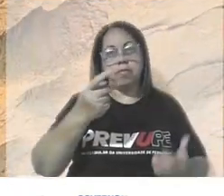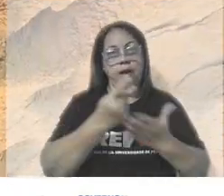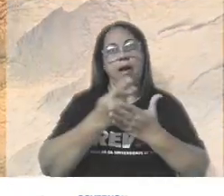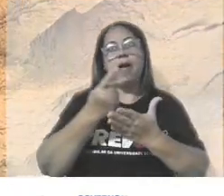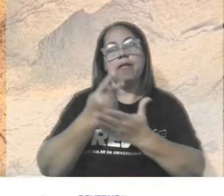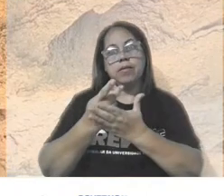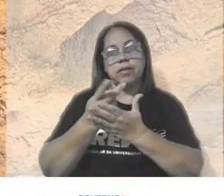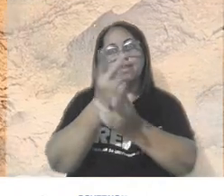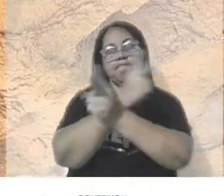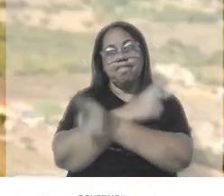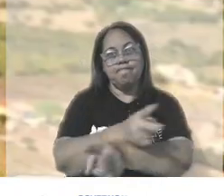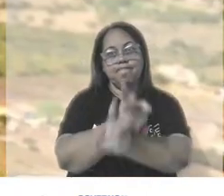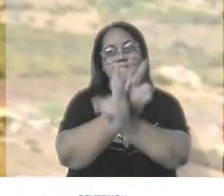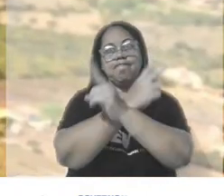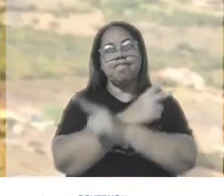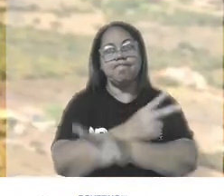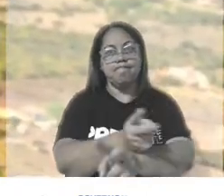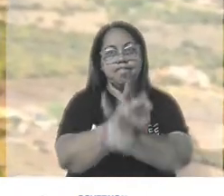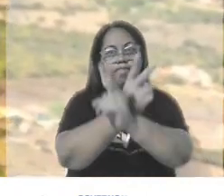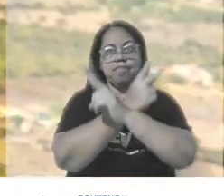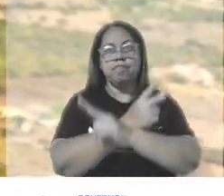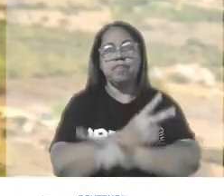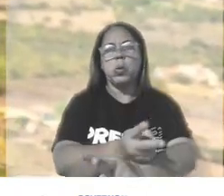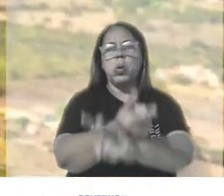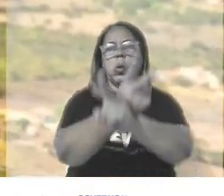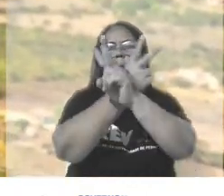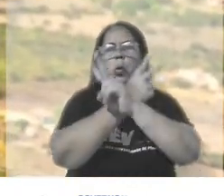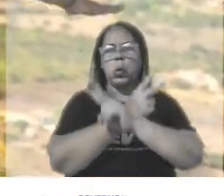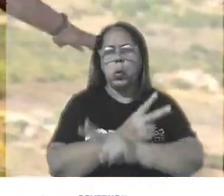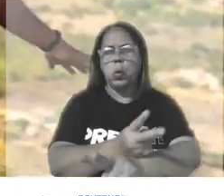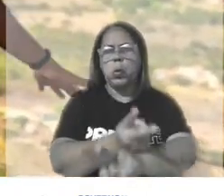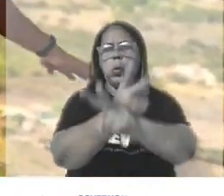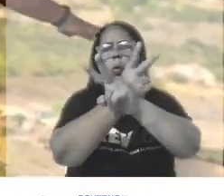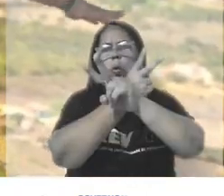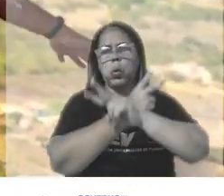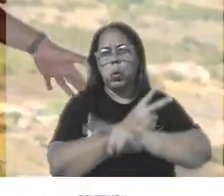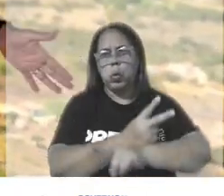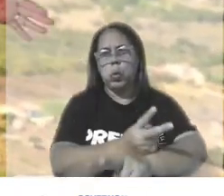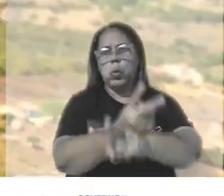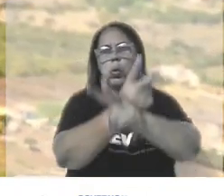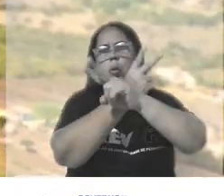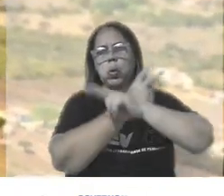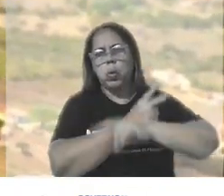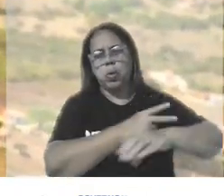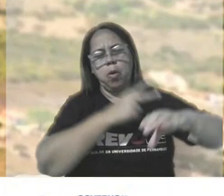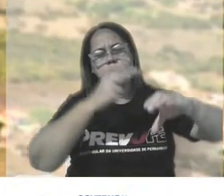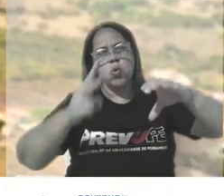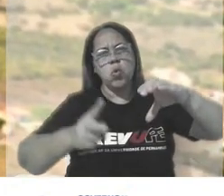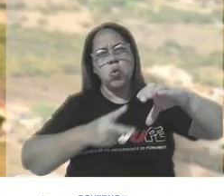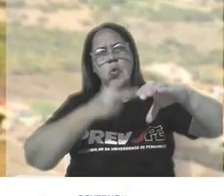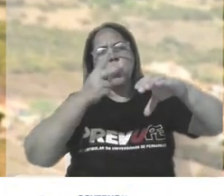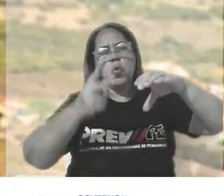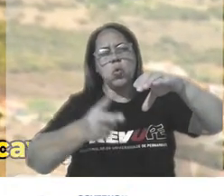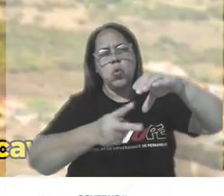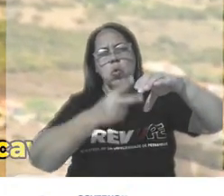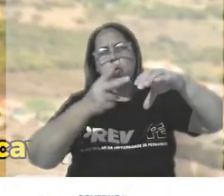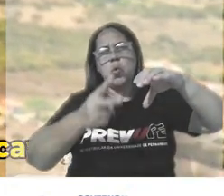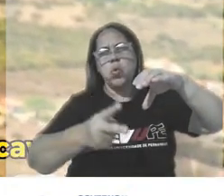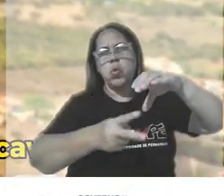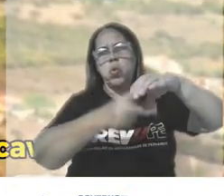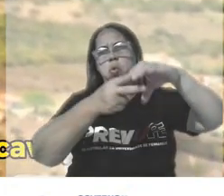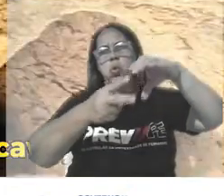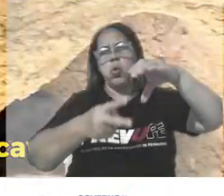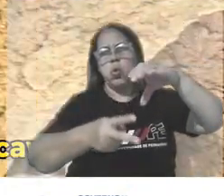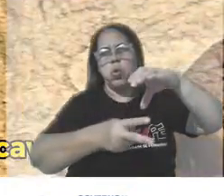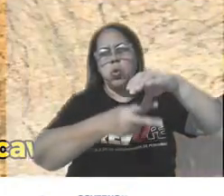eólico, agindo diretamente. O vento pega essa parte mais rebaixada e então ele se choca com a superfície. Não é o